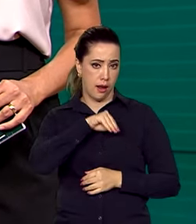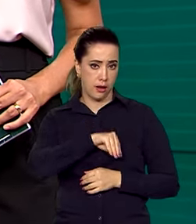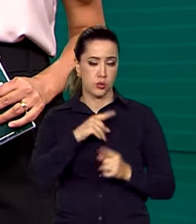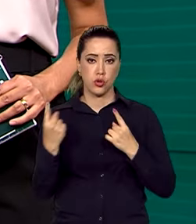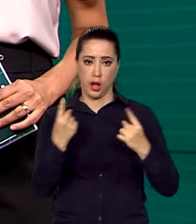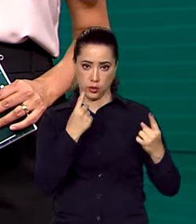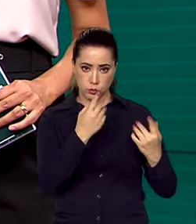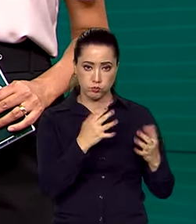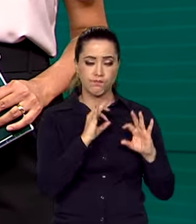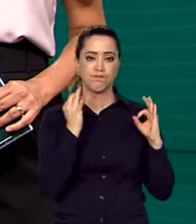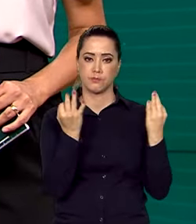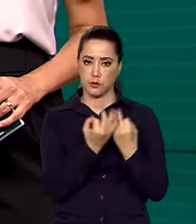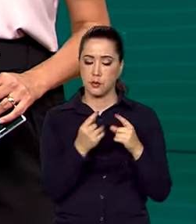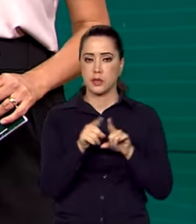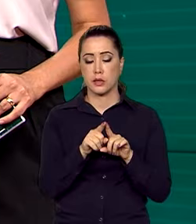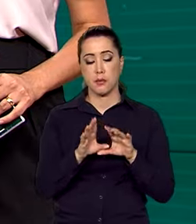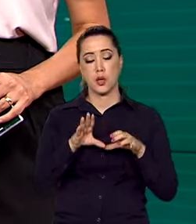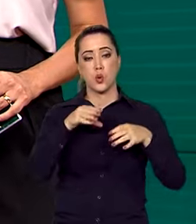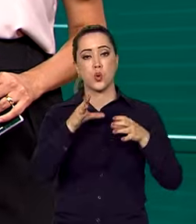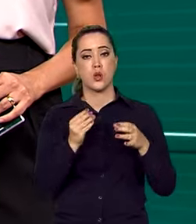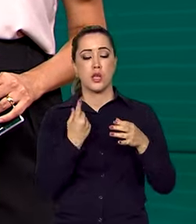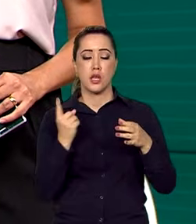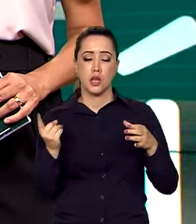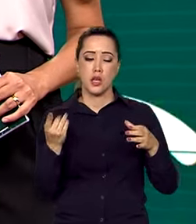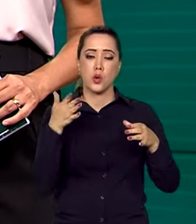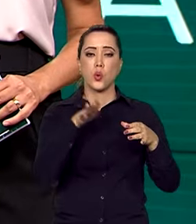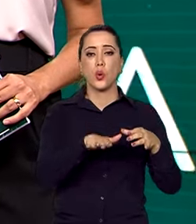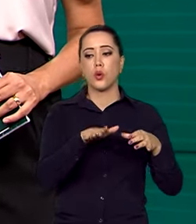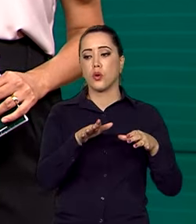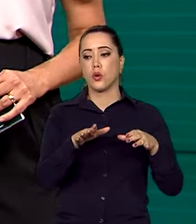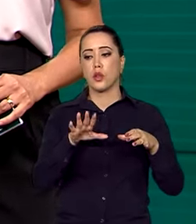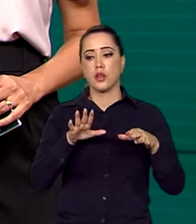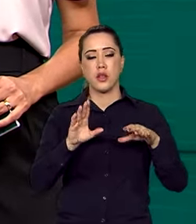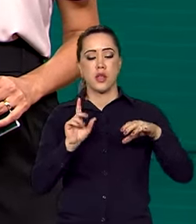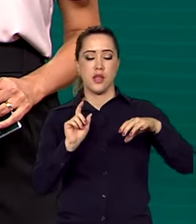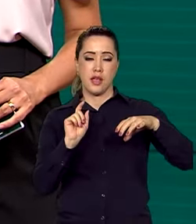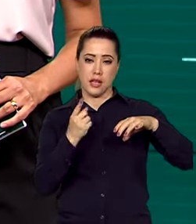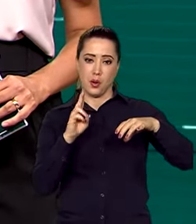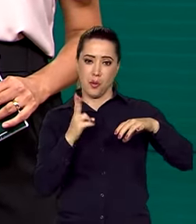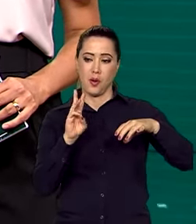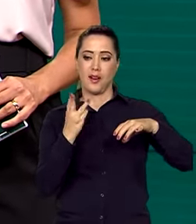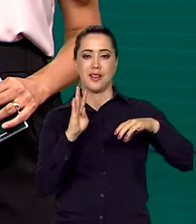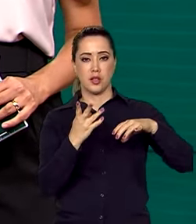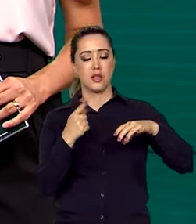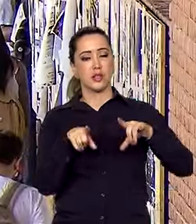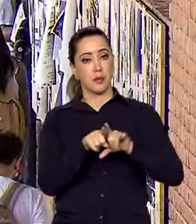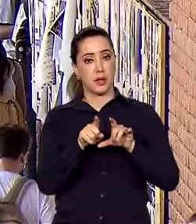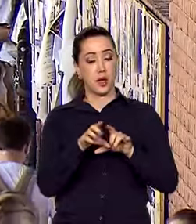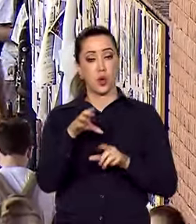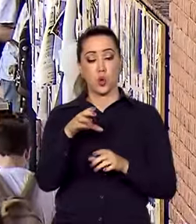per capita familiar, incluem quilombolas e reservam cotas para pós-graduação.